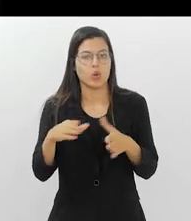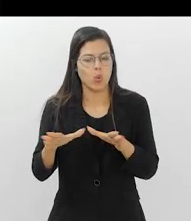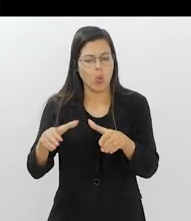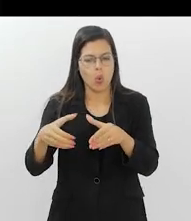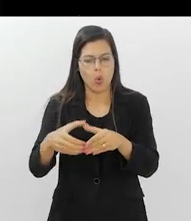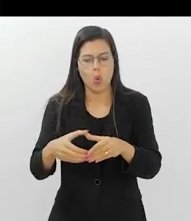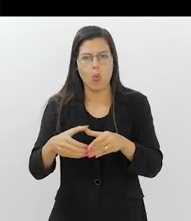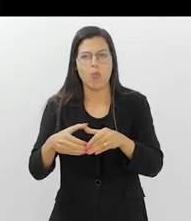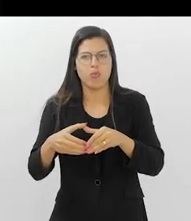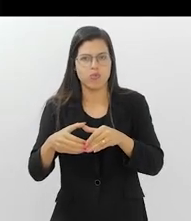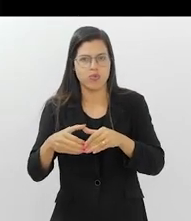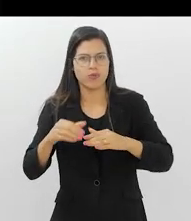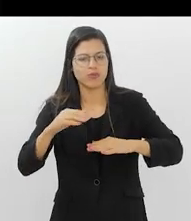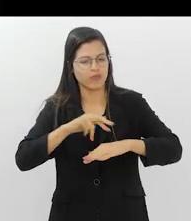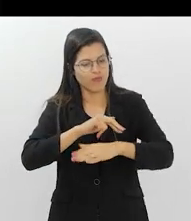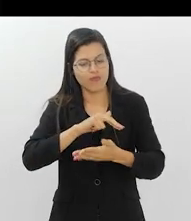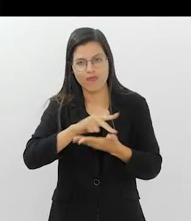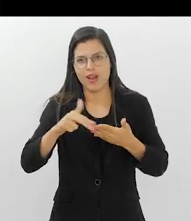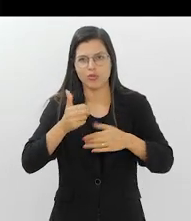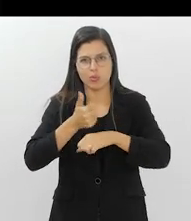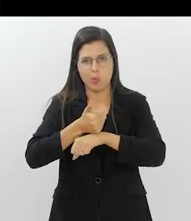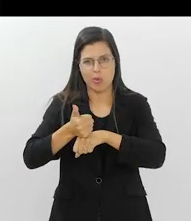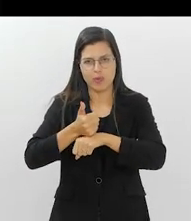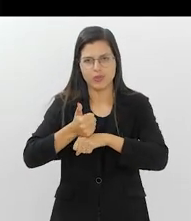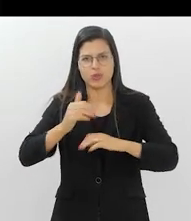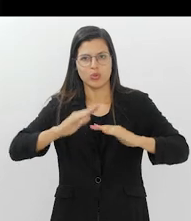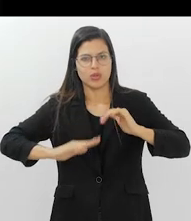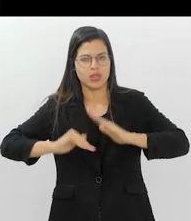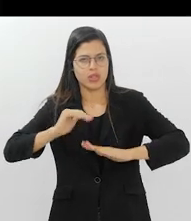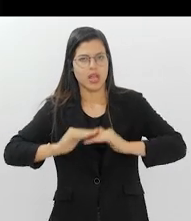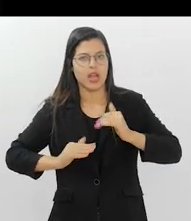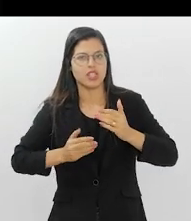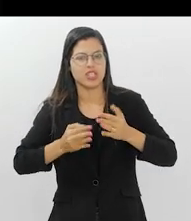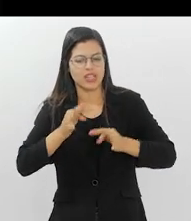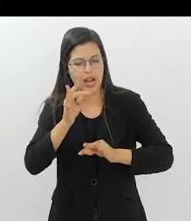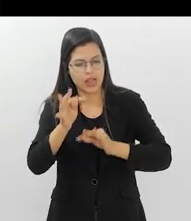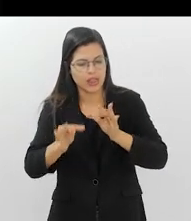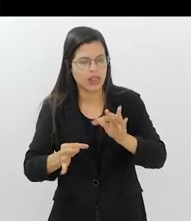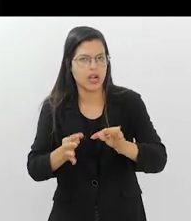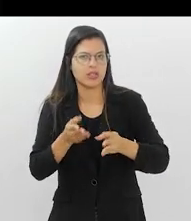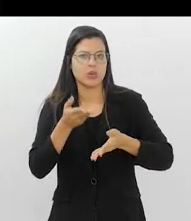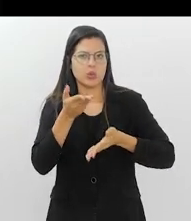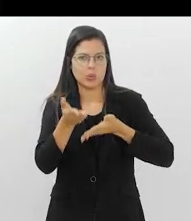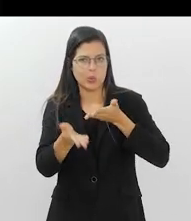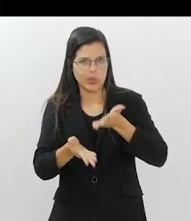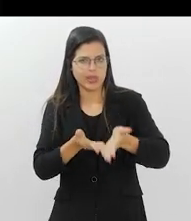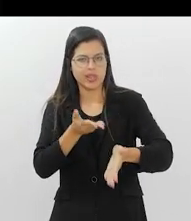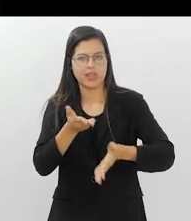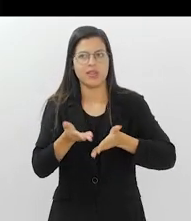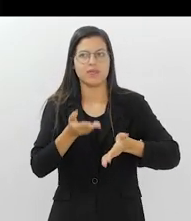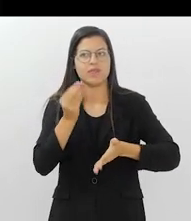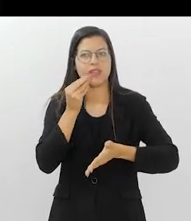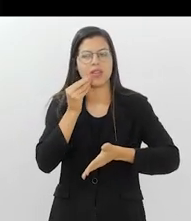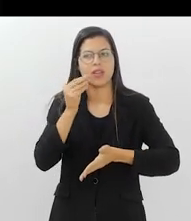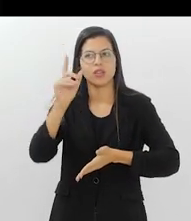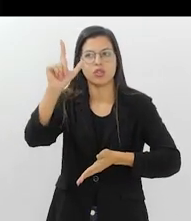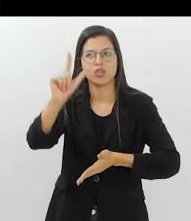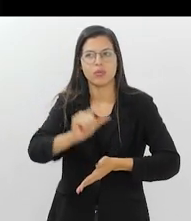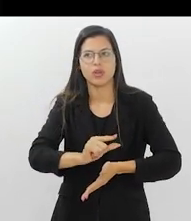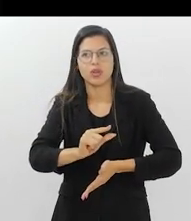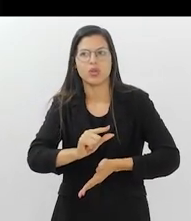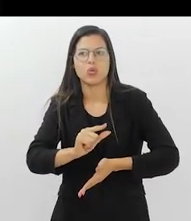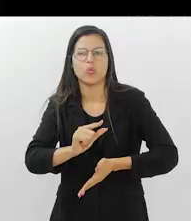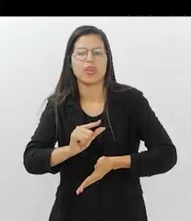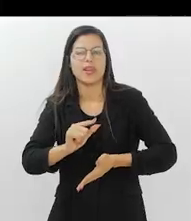uma equipe multidisciplinar para estar cuidando, para estar ajudando a diminuir a perda